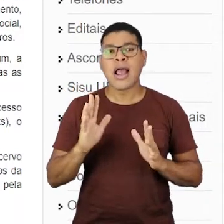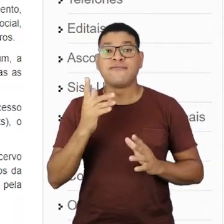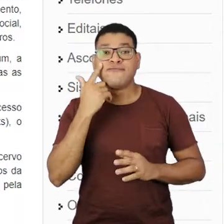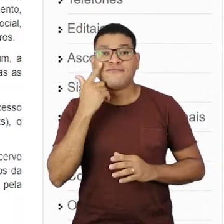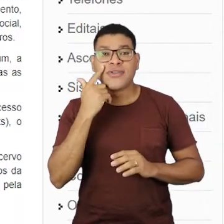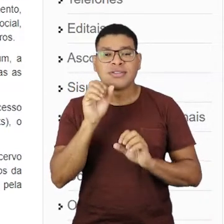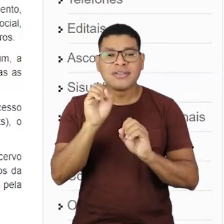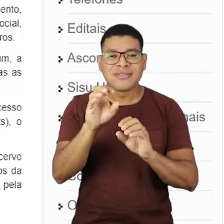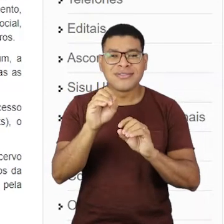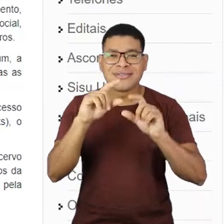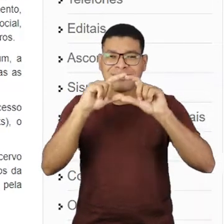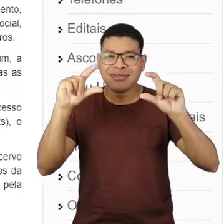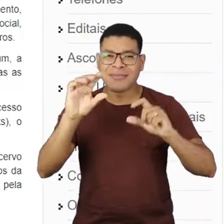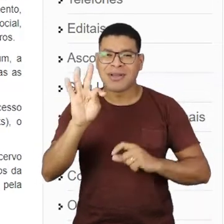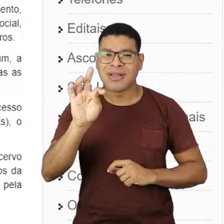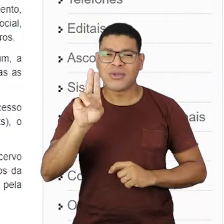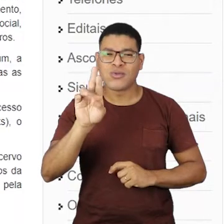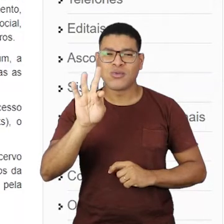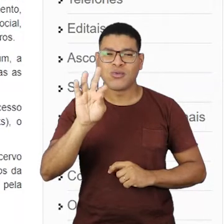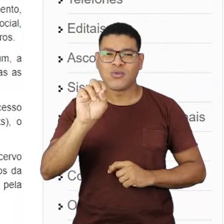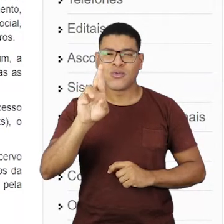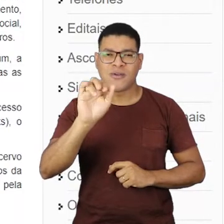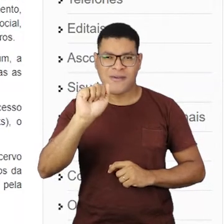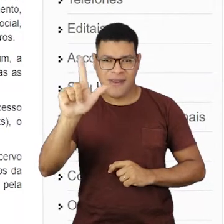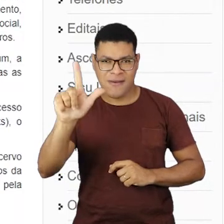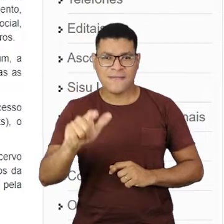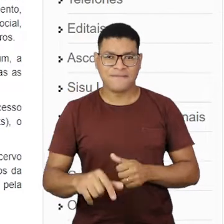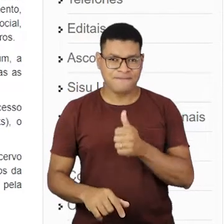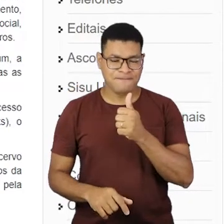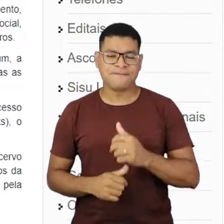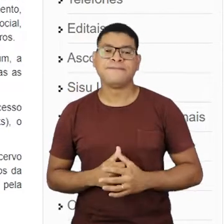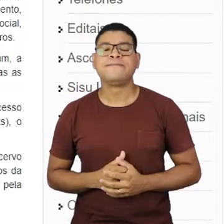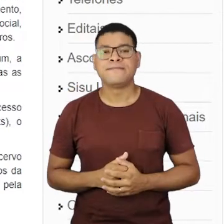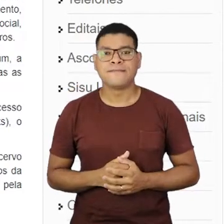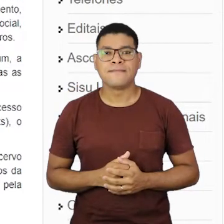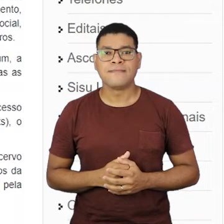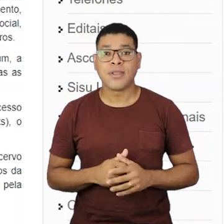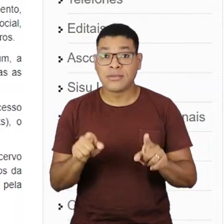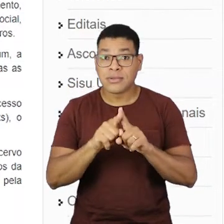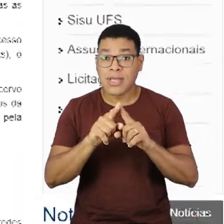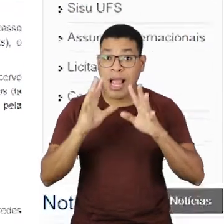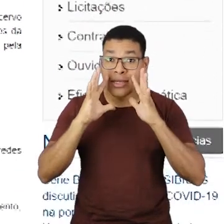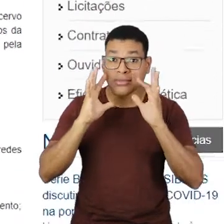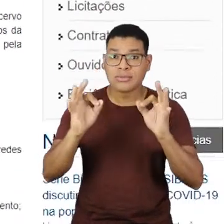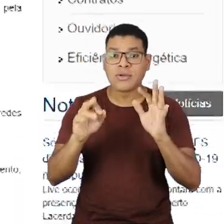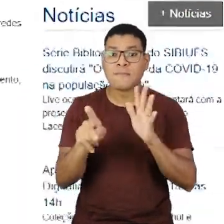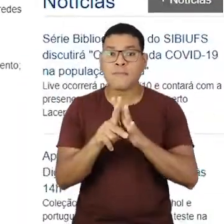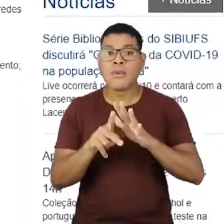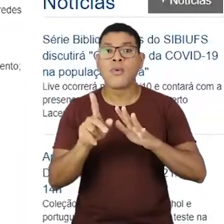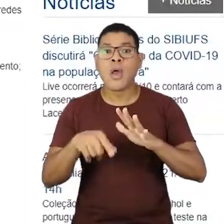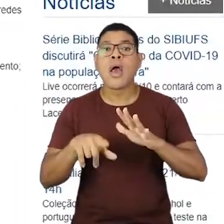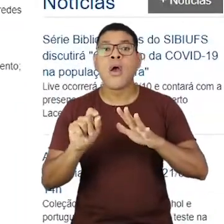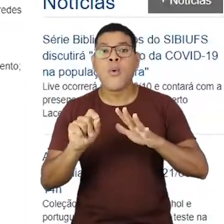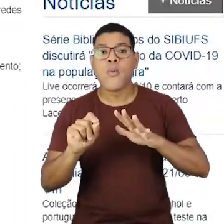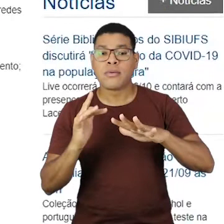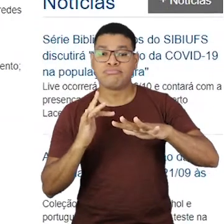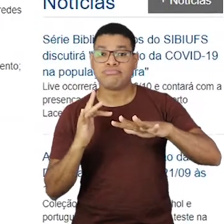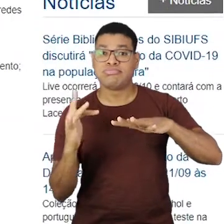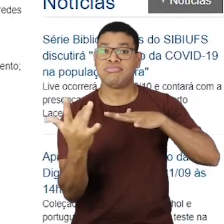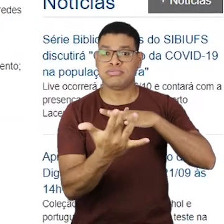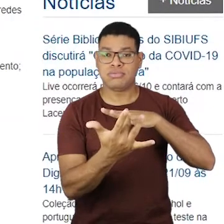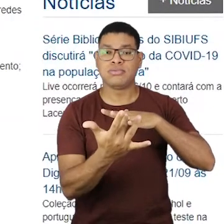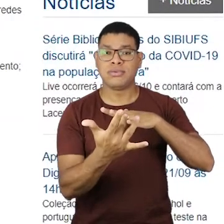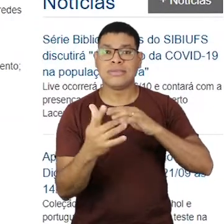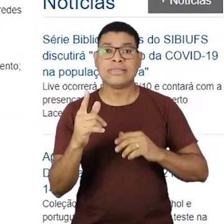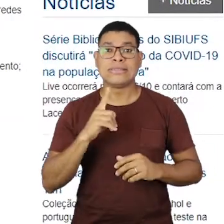acesse aos nossos tutoriais, ok? Chamando atenção também aqui de vocês para as nossas mídias sociais,